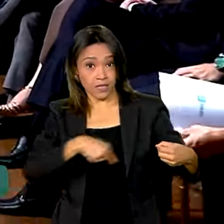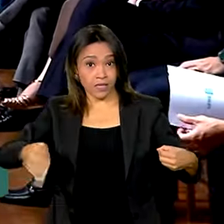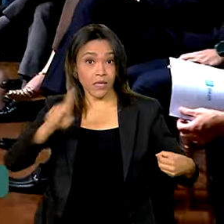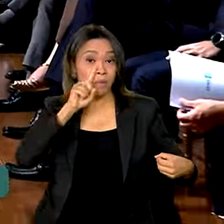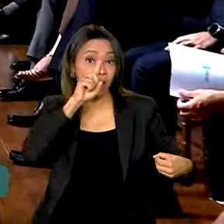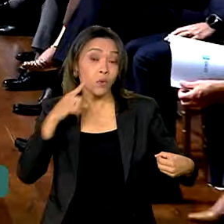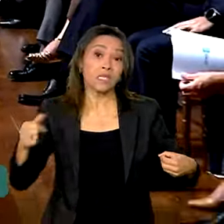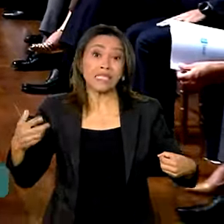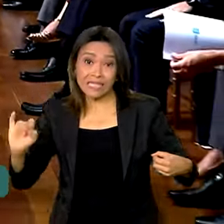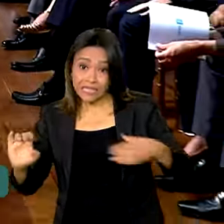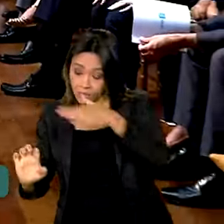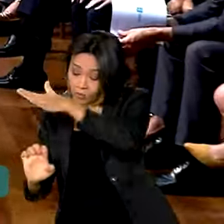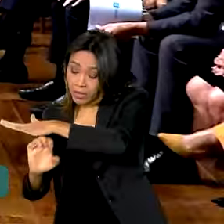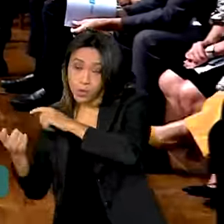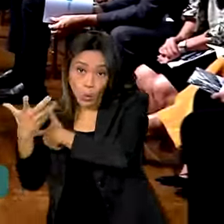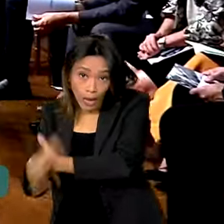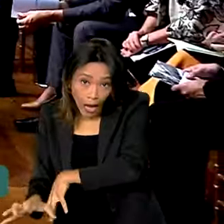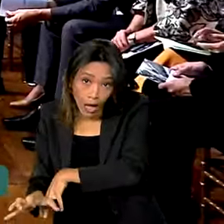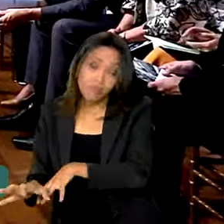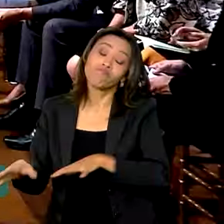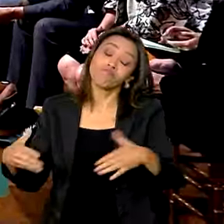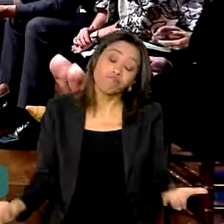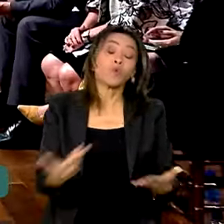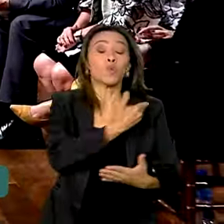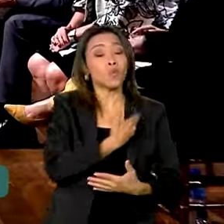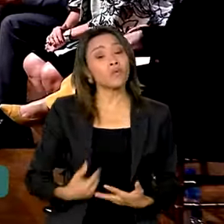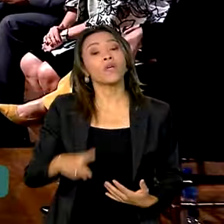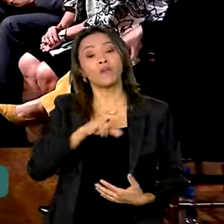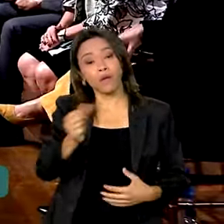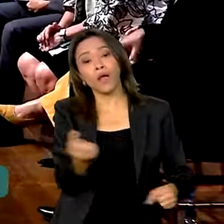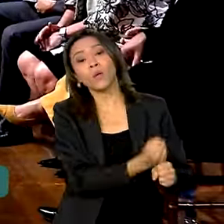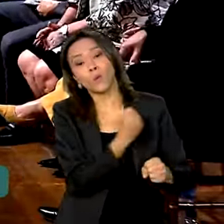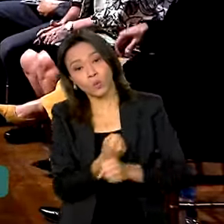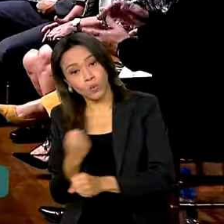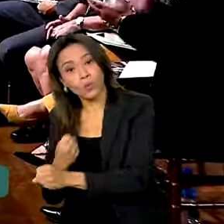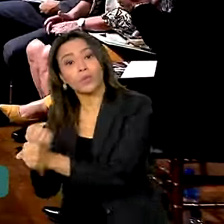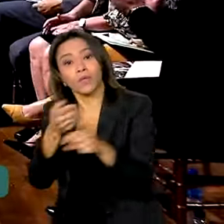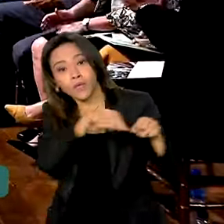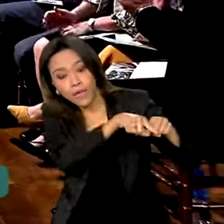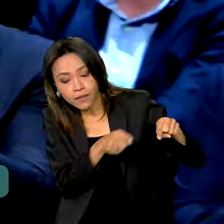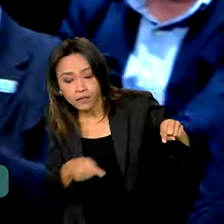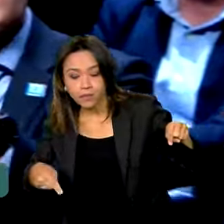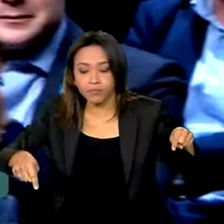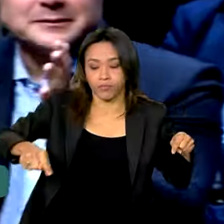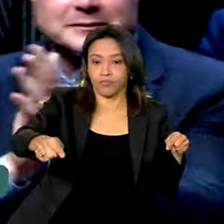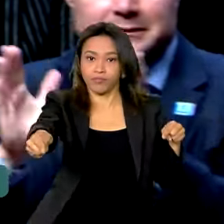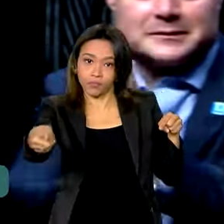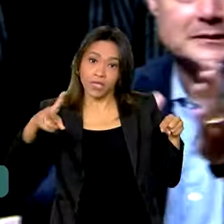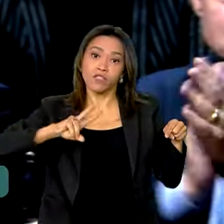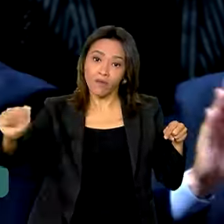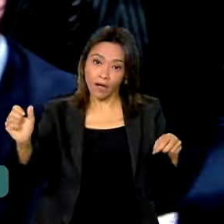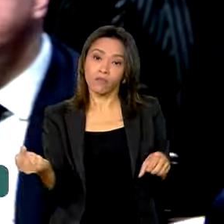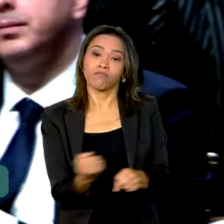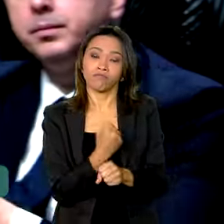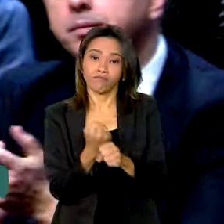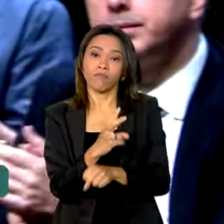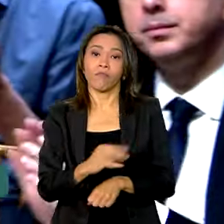que é roer o osso, o governo vai roer o osso e a gente vai fazer essa estrada.